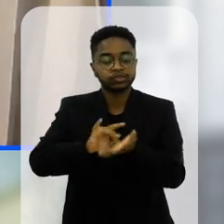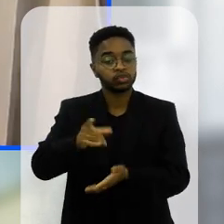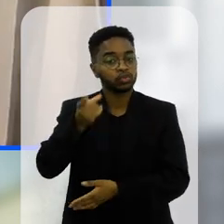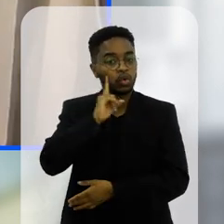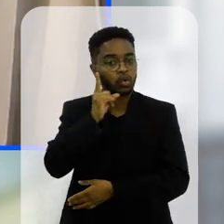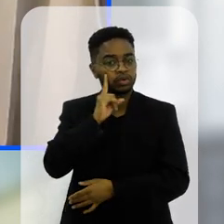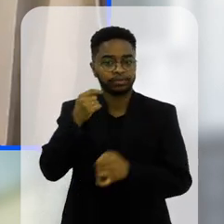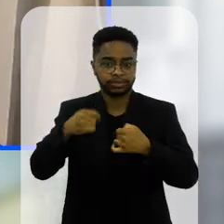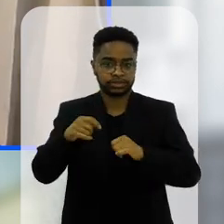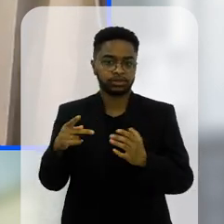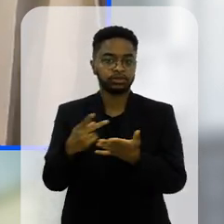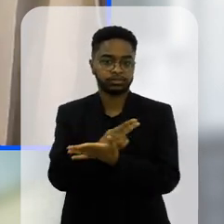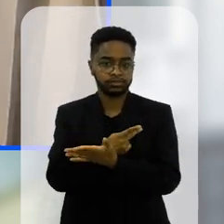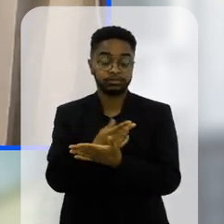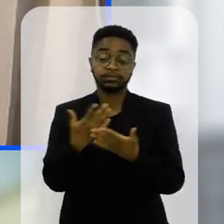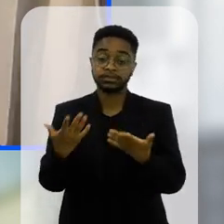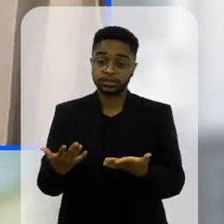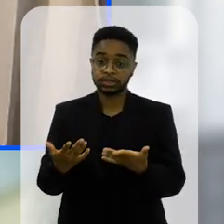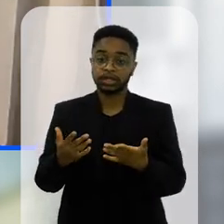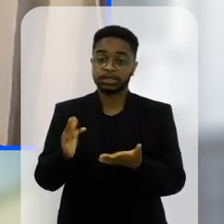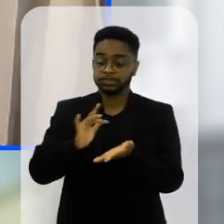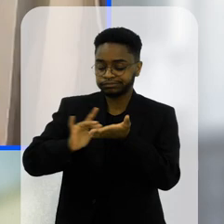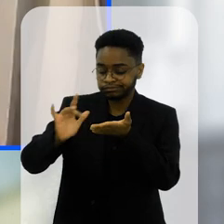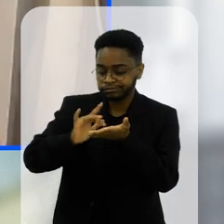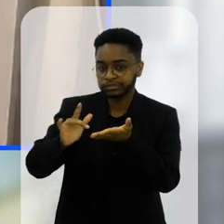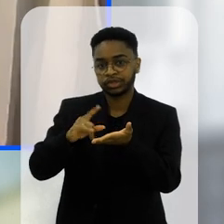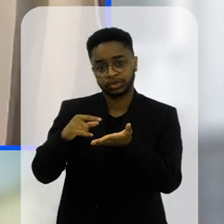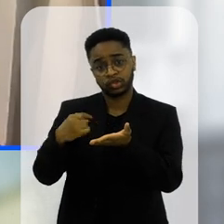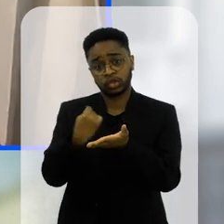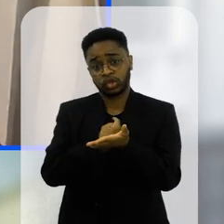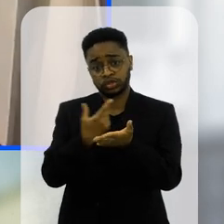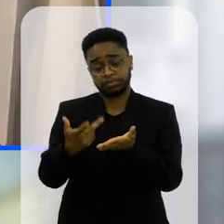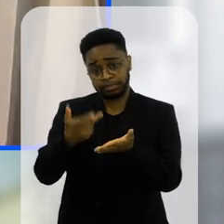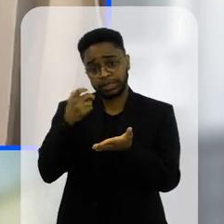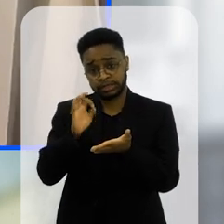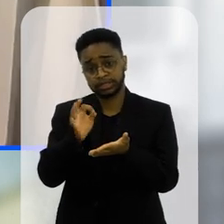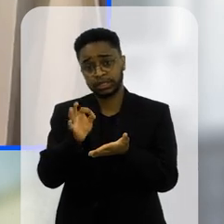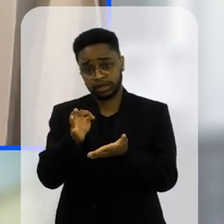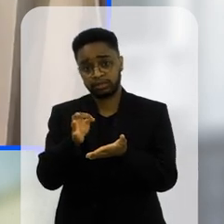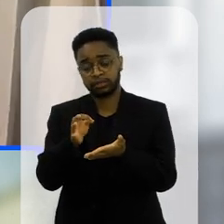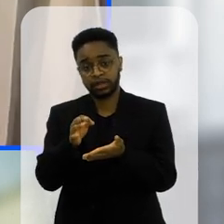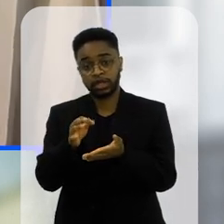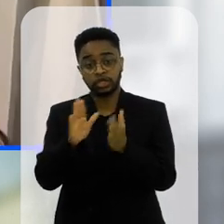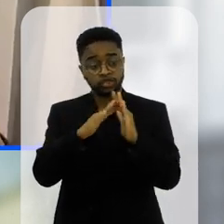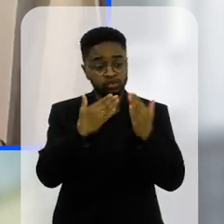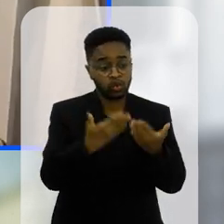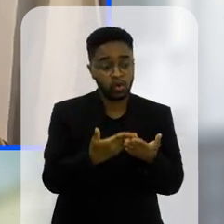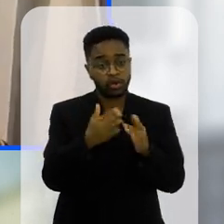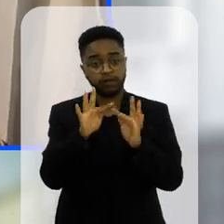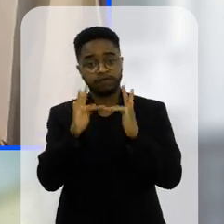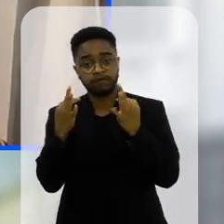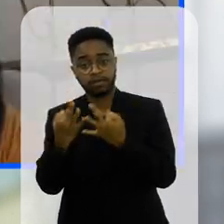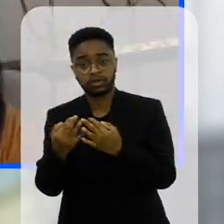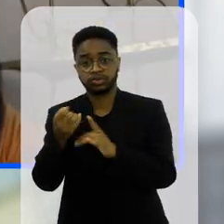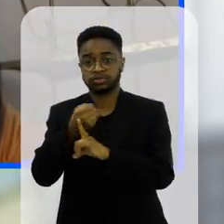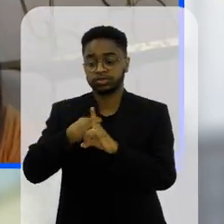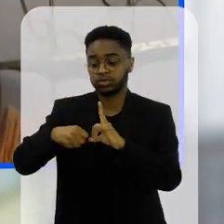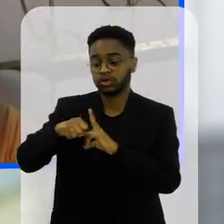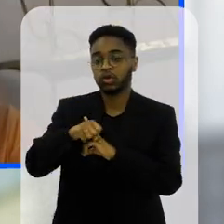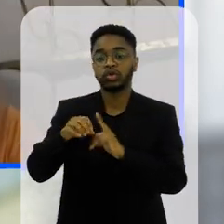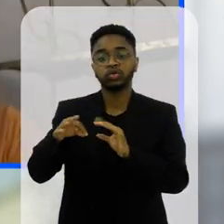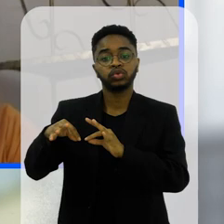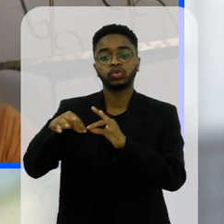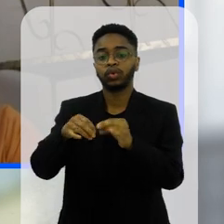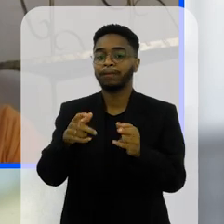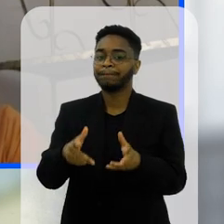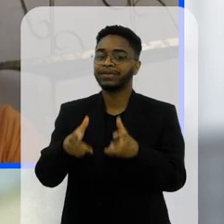forma cotidiana então as telas a gente todos nós temos essa percepção escola família sociedade o